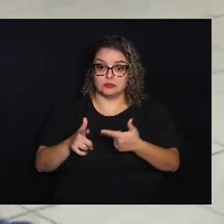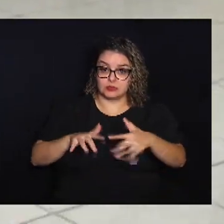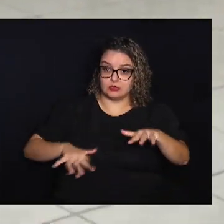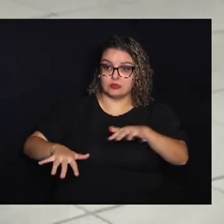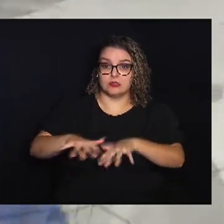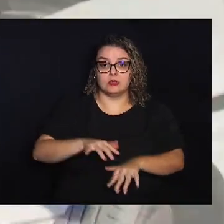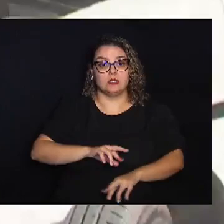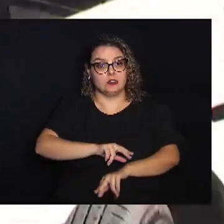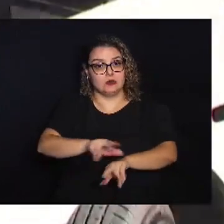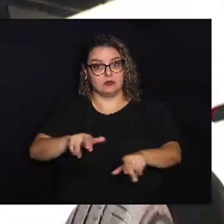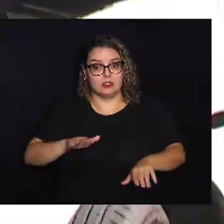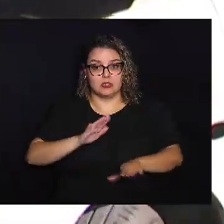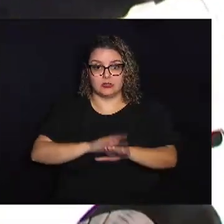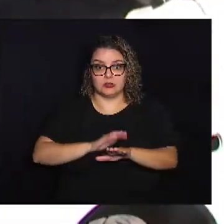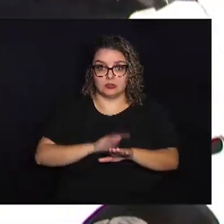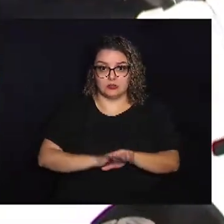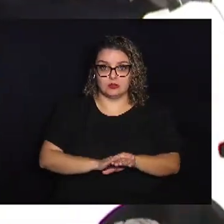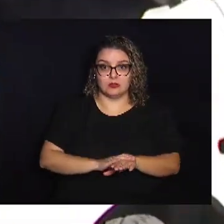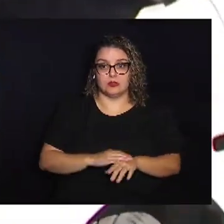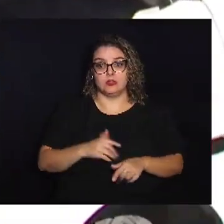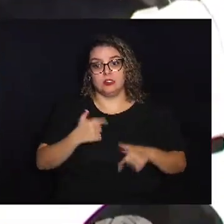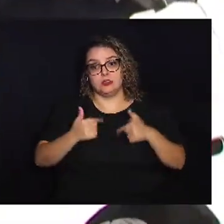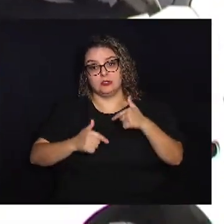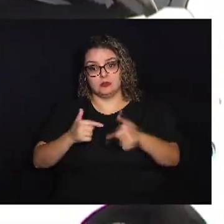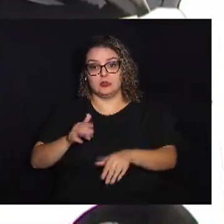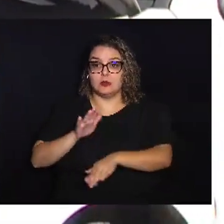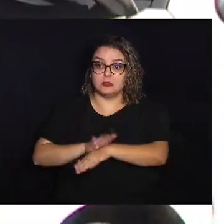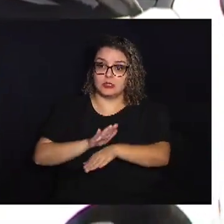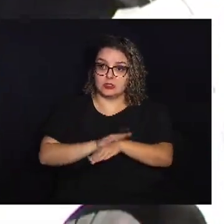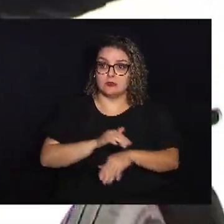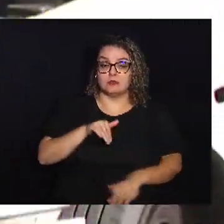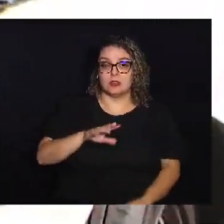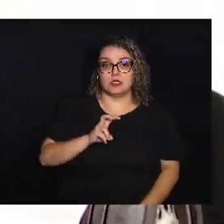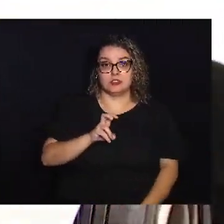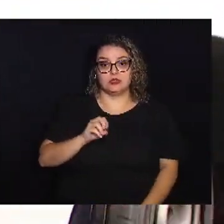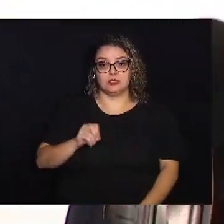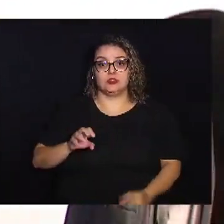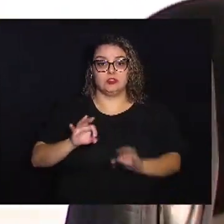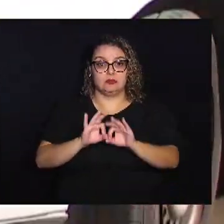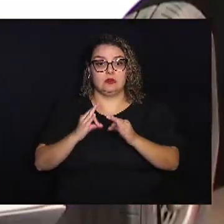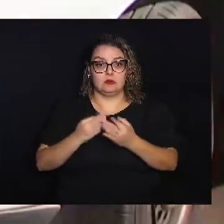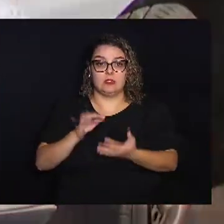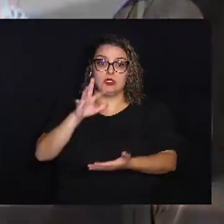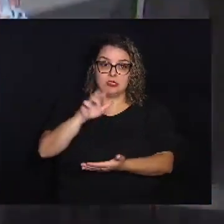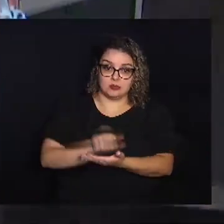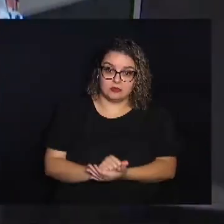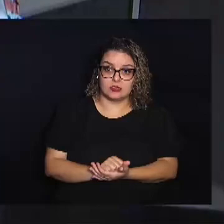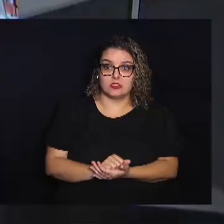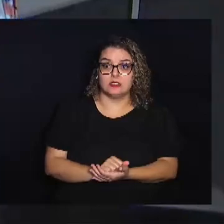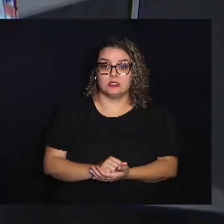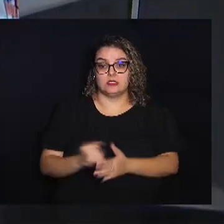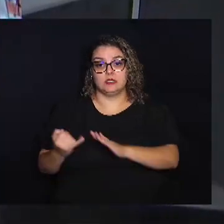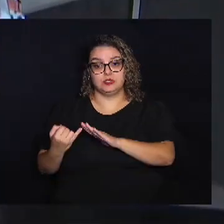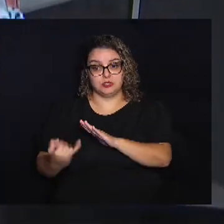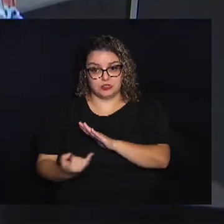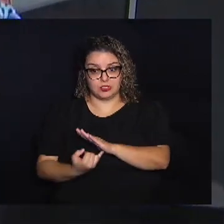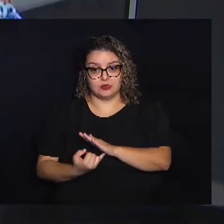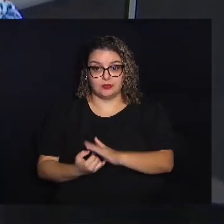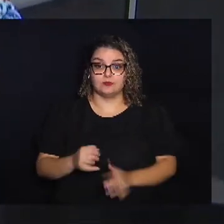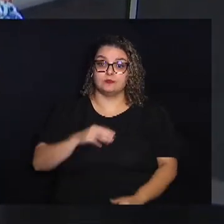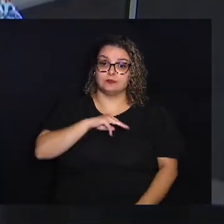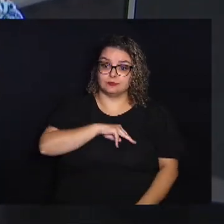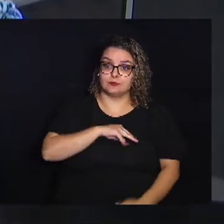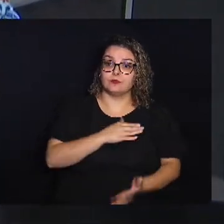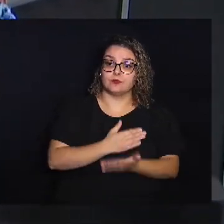diversas atividades Trabalhando para ajudar mais de 500 famílias Cadastradas na entidade Missão que